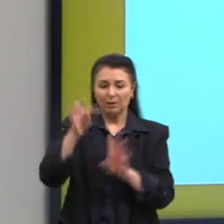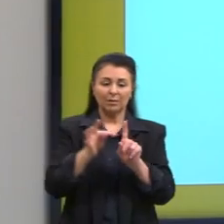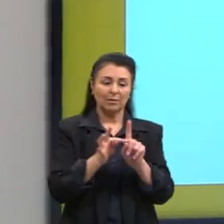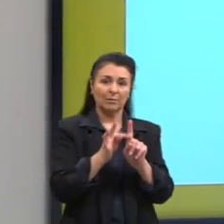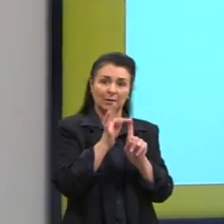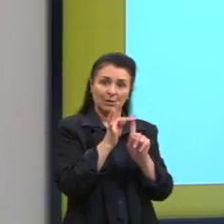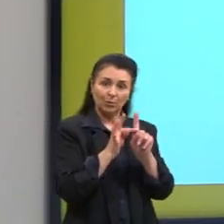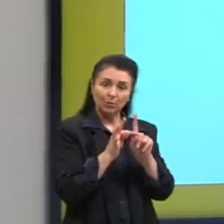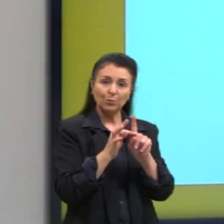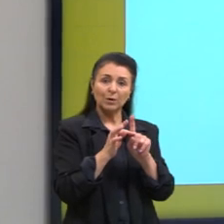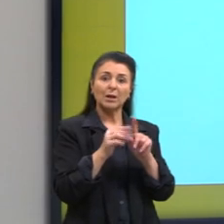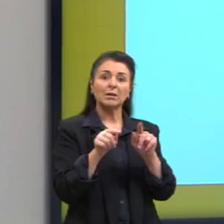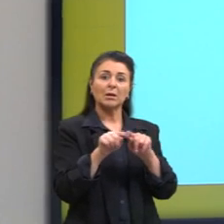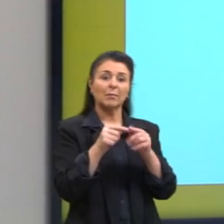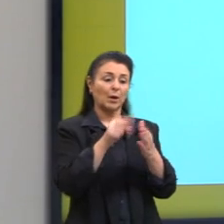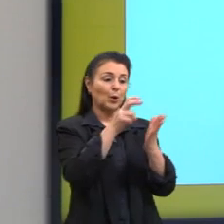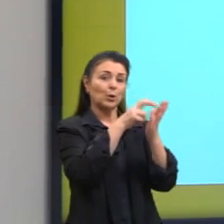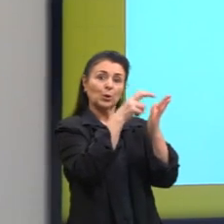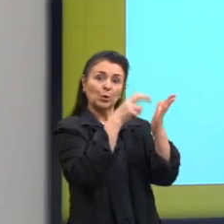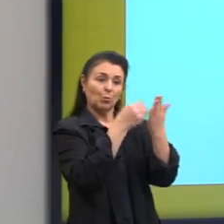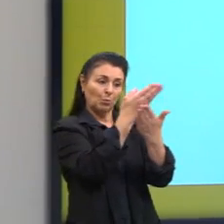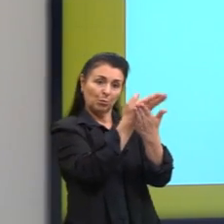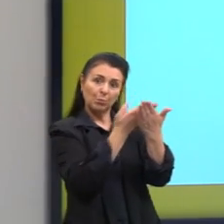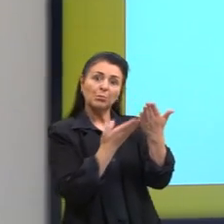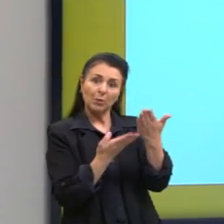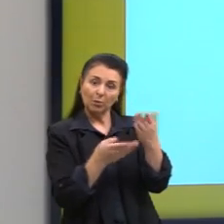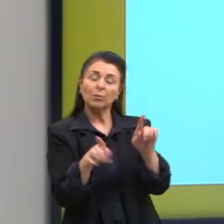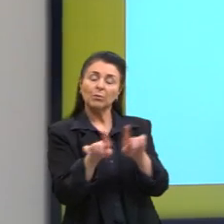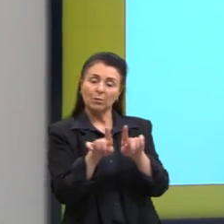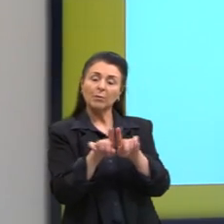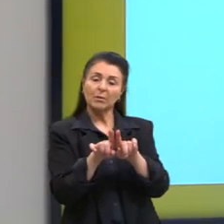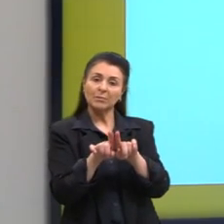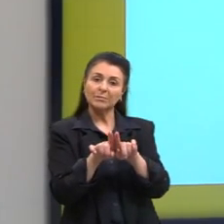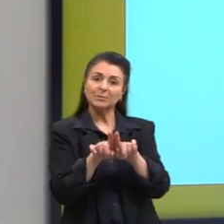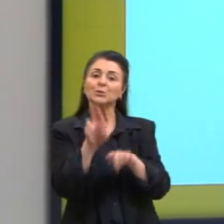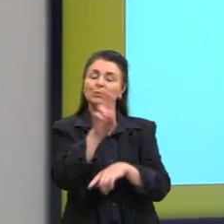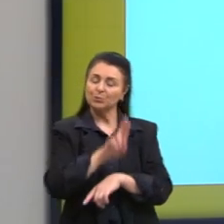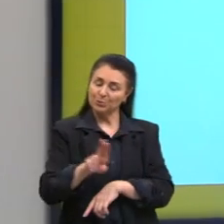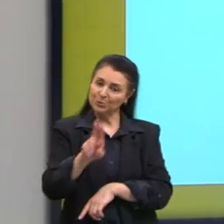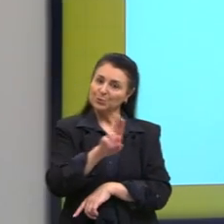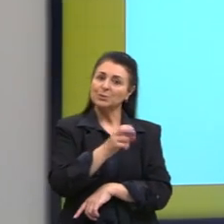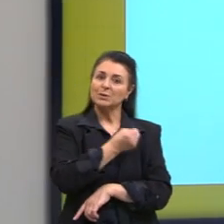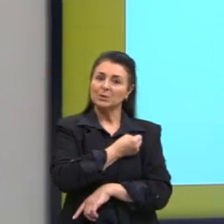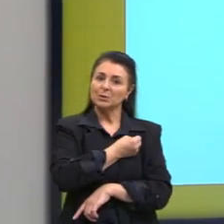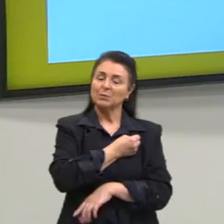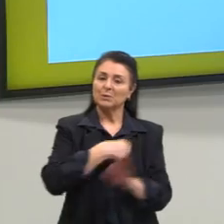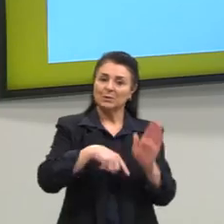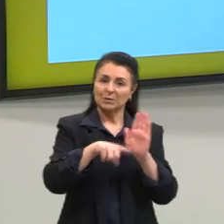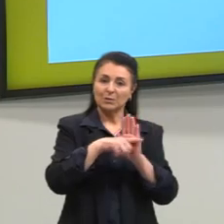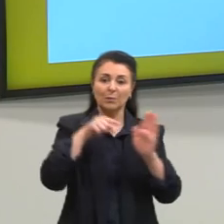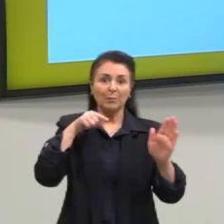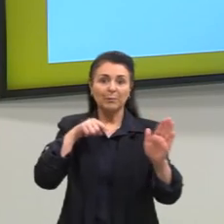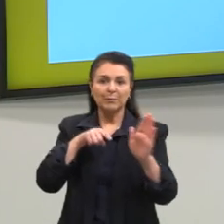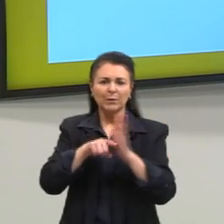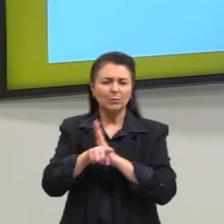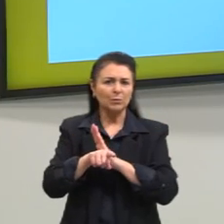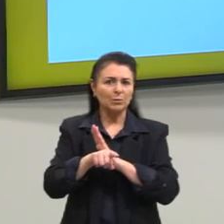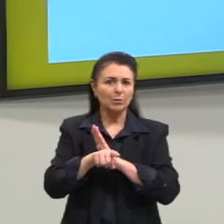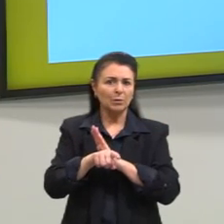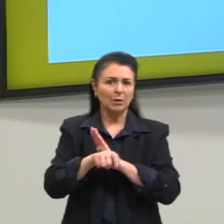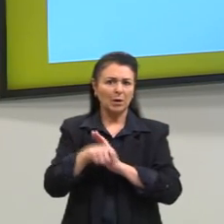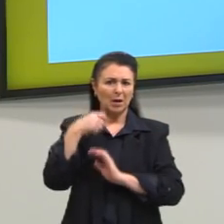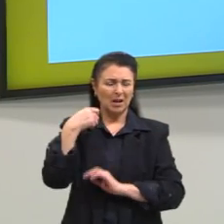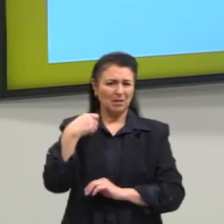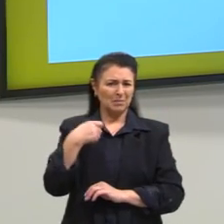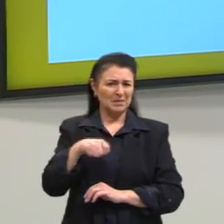bancário, então, são coisas que sempre estão associadas a números negativos. E a pergunta, então, de hoje era, devemos evitar os